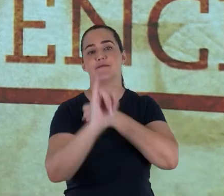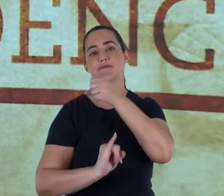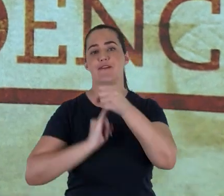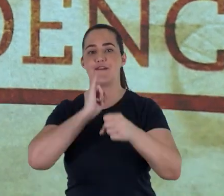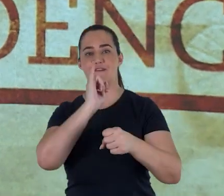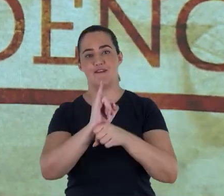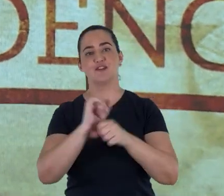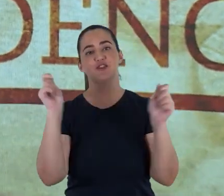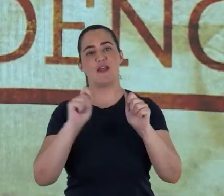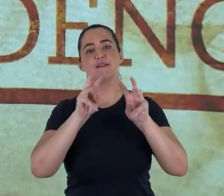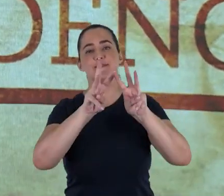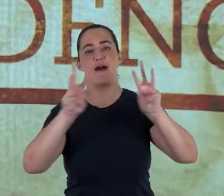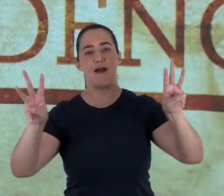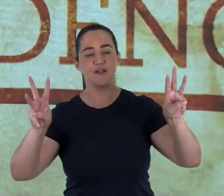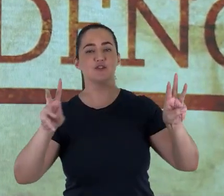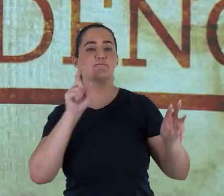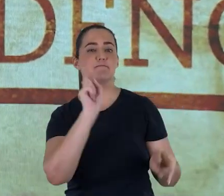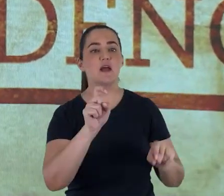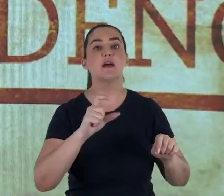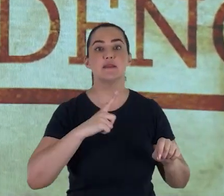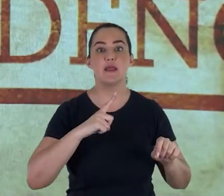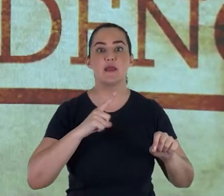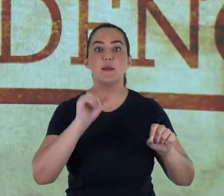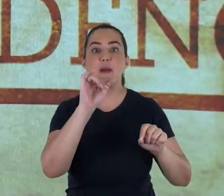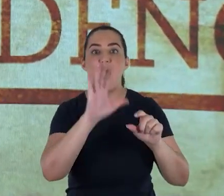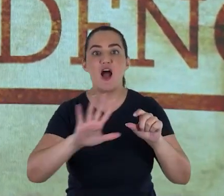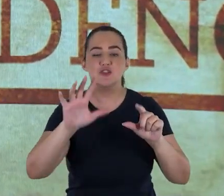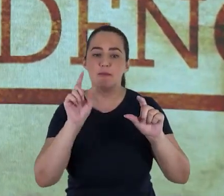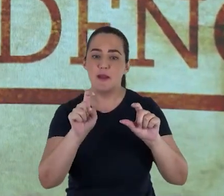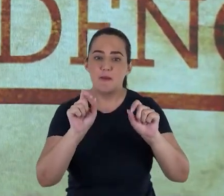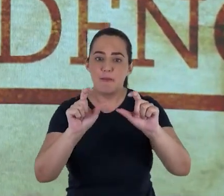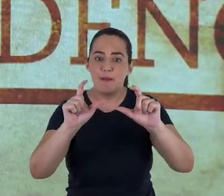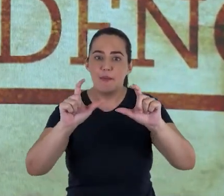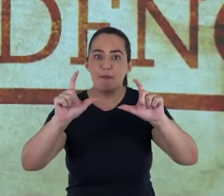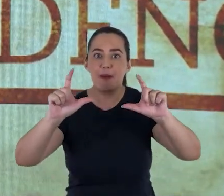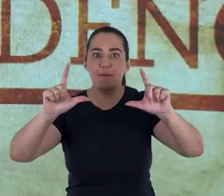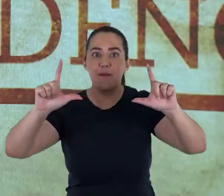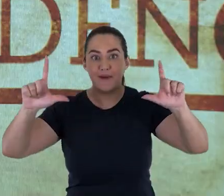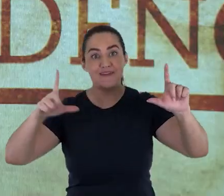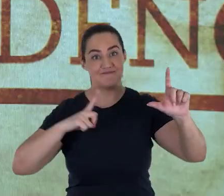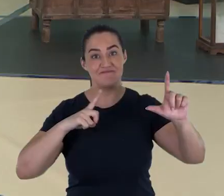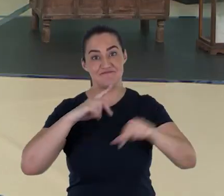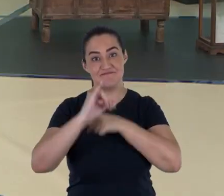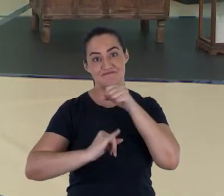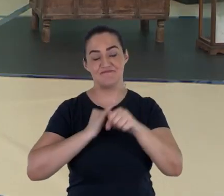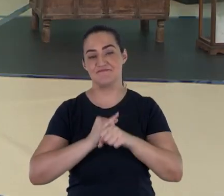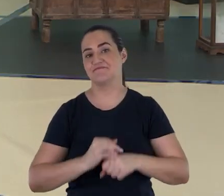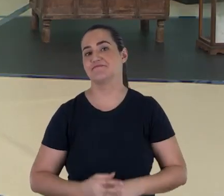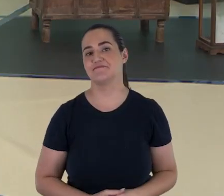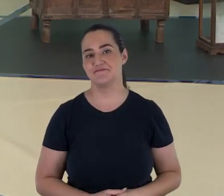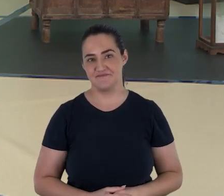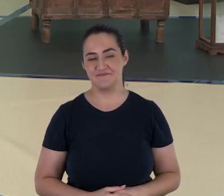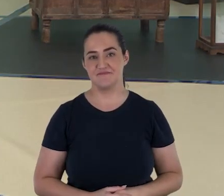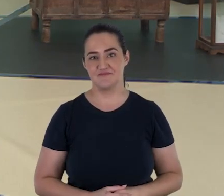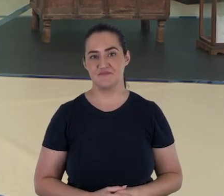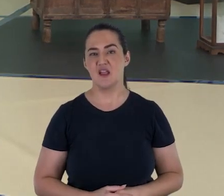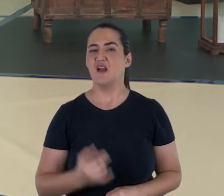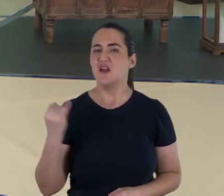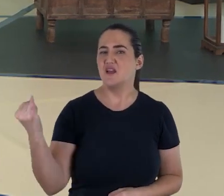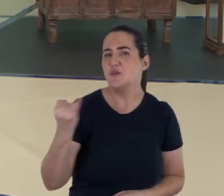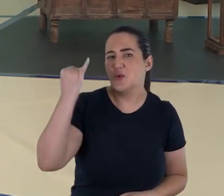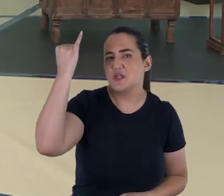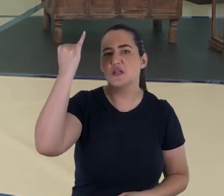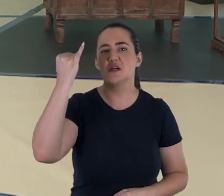facilmente em imagens de altíssima resolução na internet. Agora, a importância dos